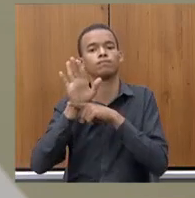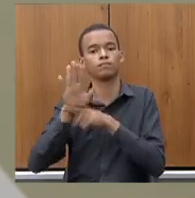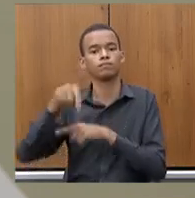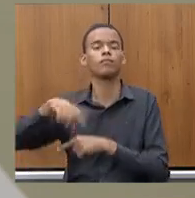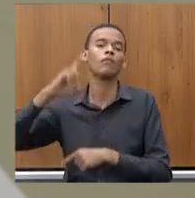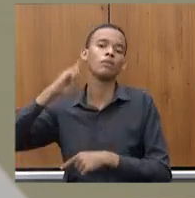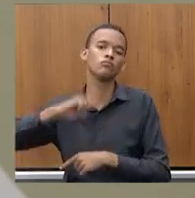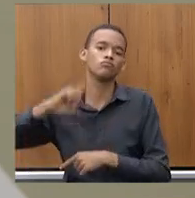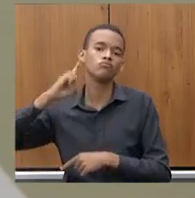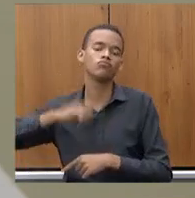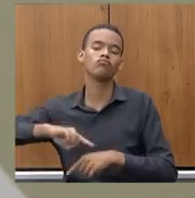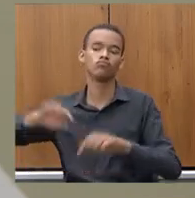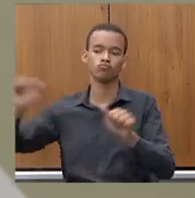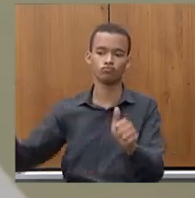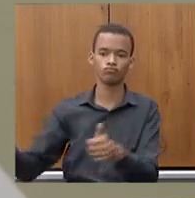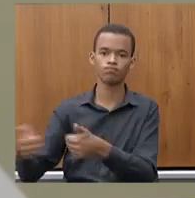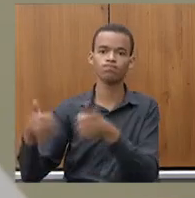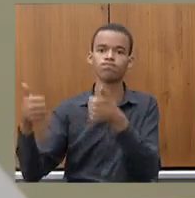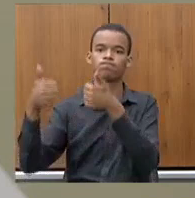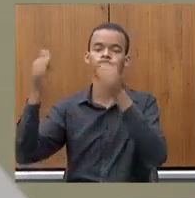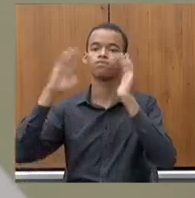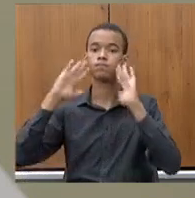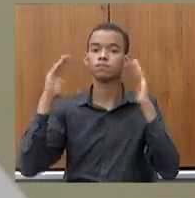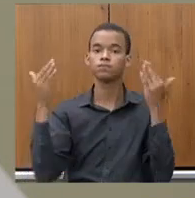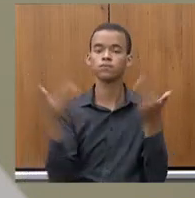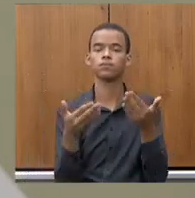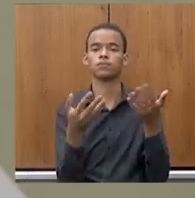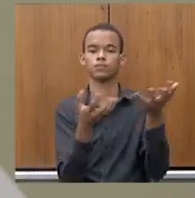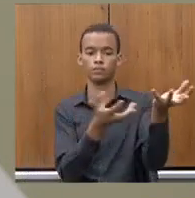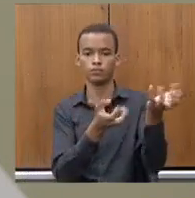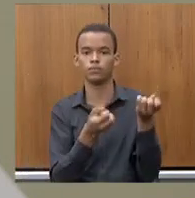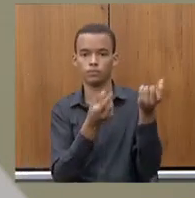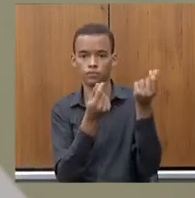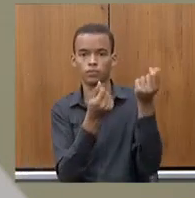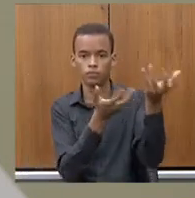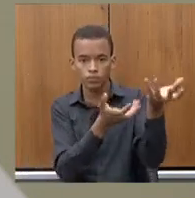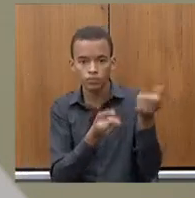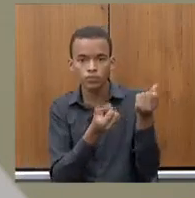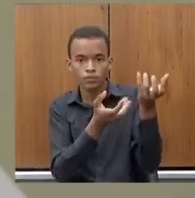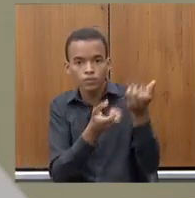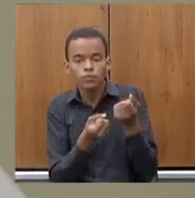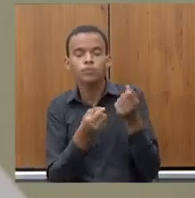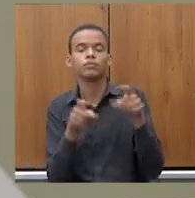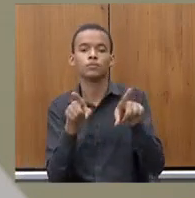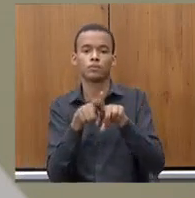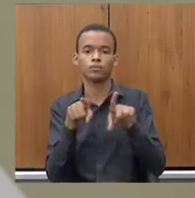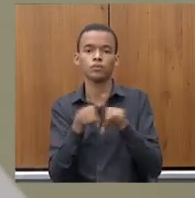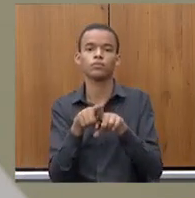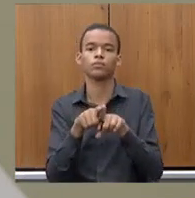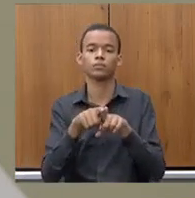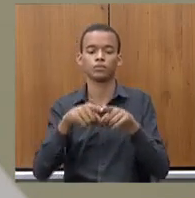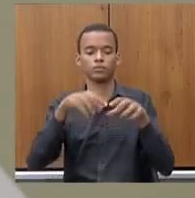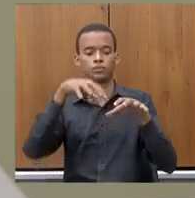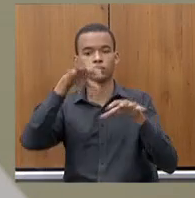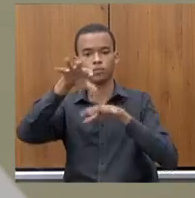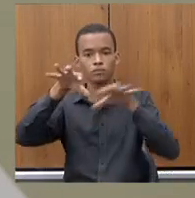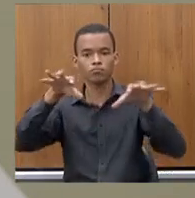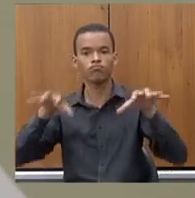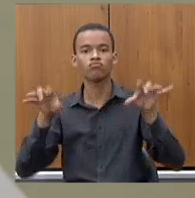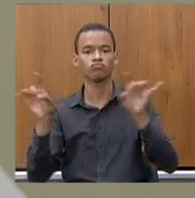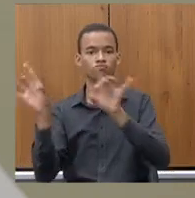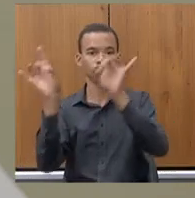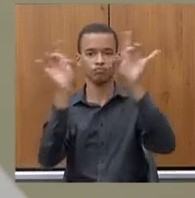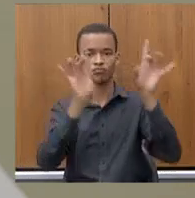ainda mais focado para ter mais ganho mais eficiência nas áreas essenciais que